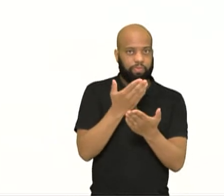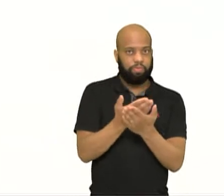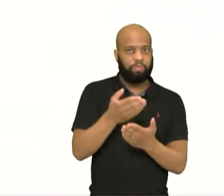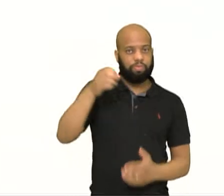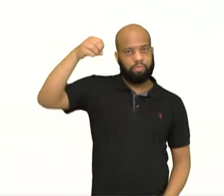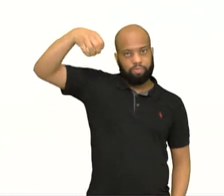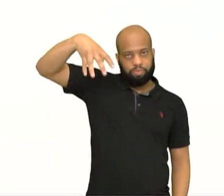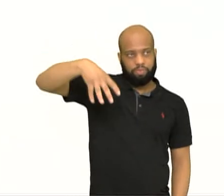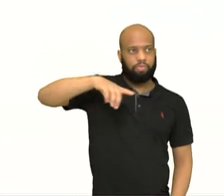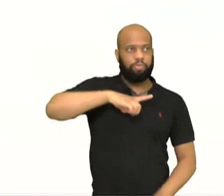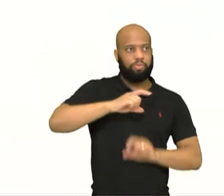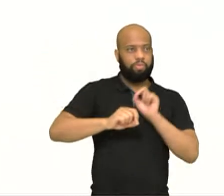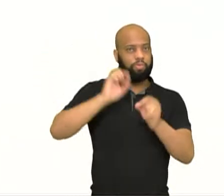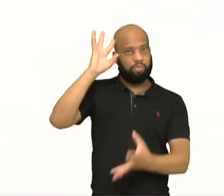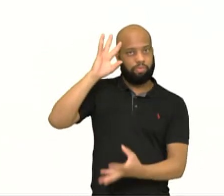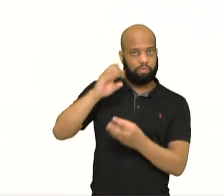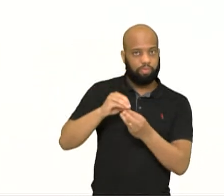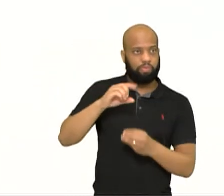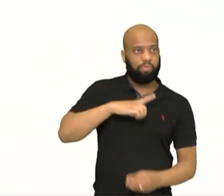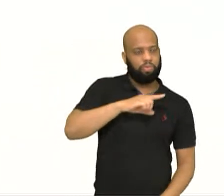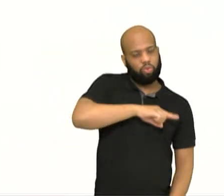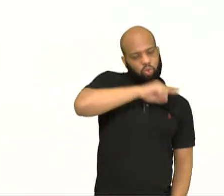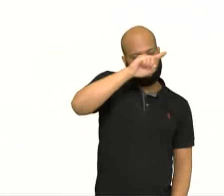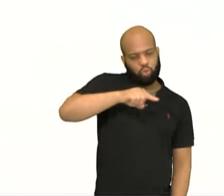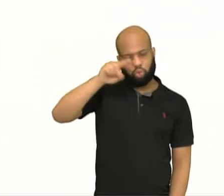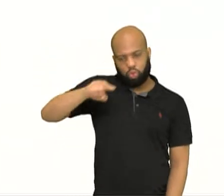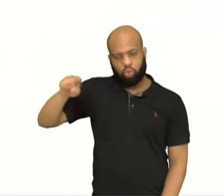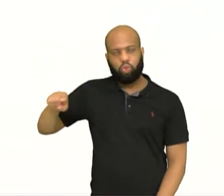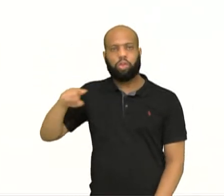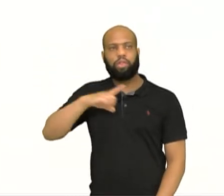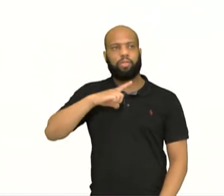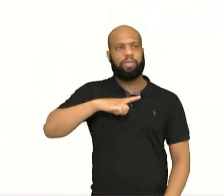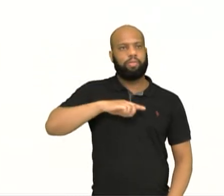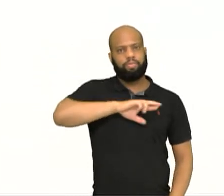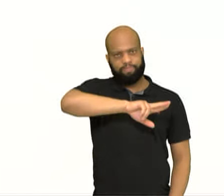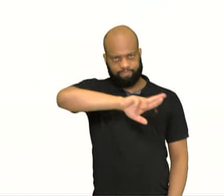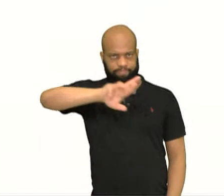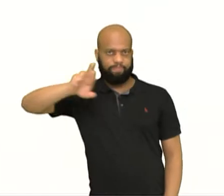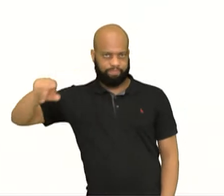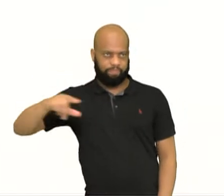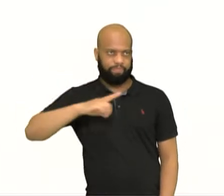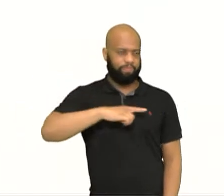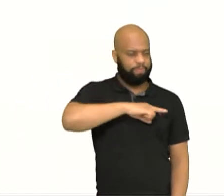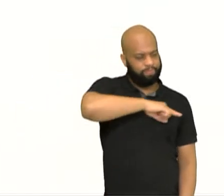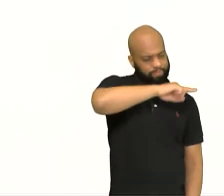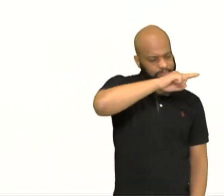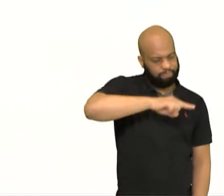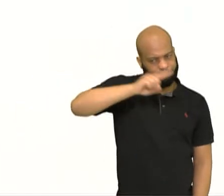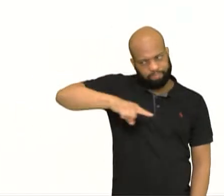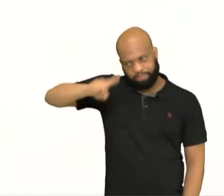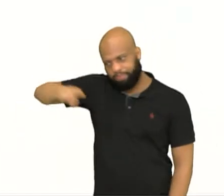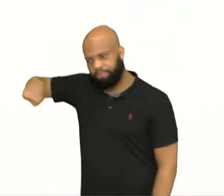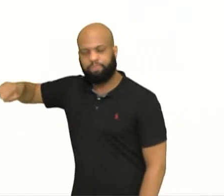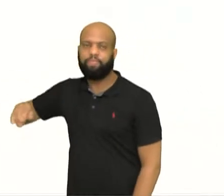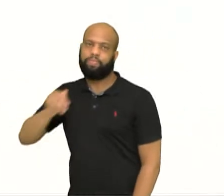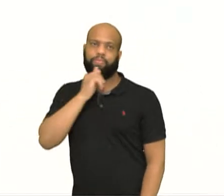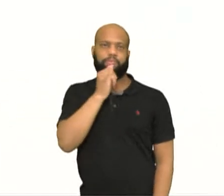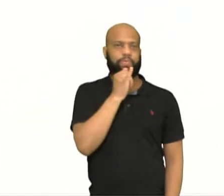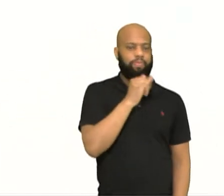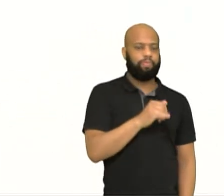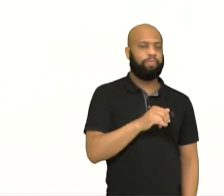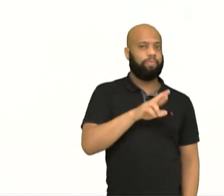você tem que compreender que a onda eletromagnética ela existe em diferentes frequências. Por exemplo, a onda de rádio é uma onda